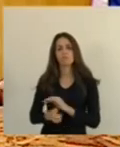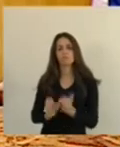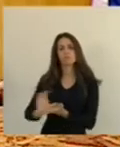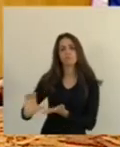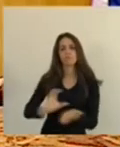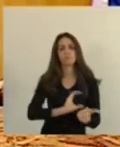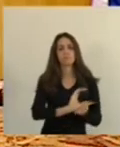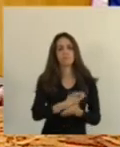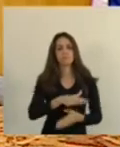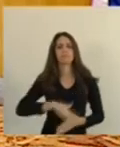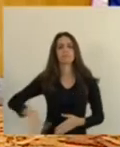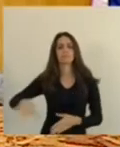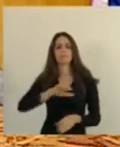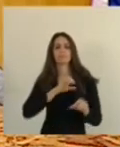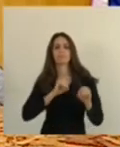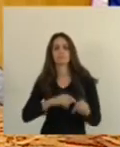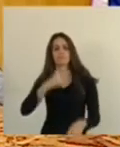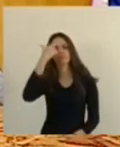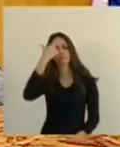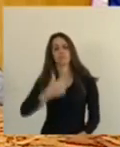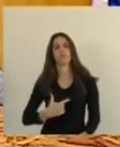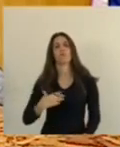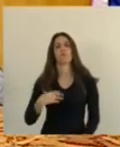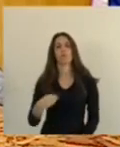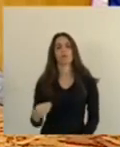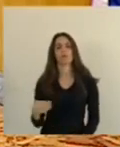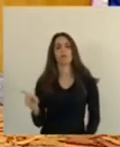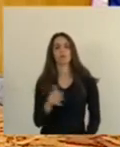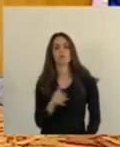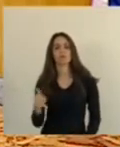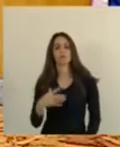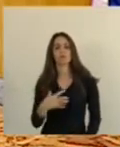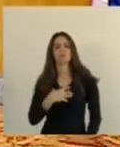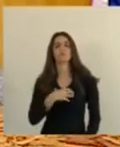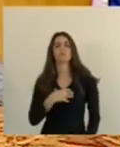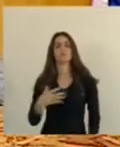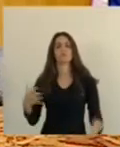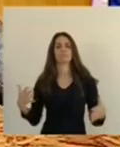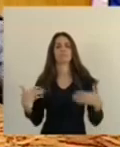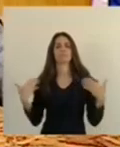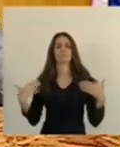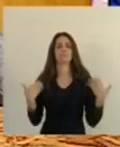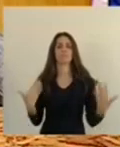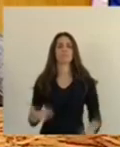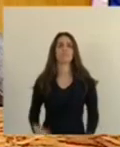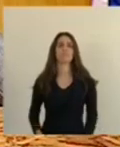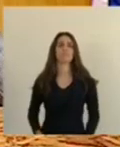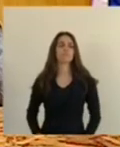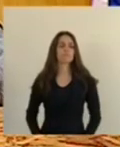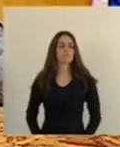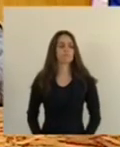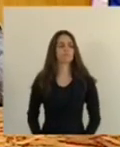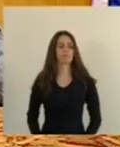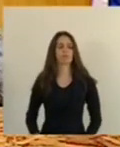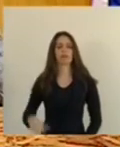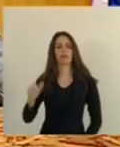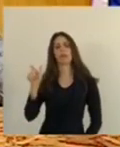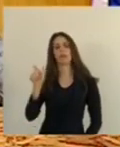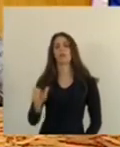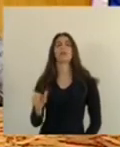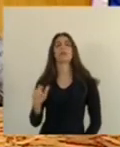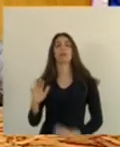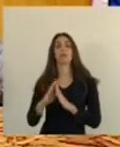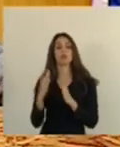por um filho de professora que sou, alegra o nosso coração. Então, a Escola Maria Penedo, a comunidade